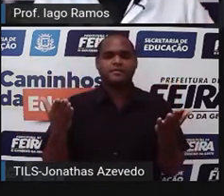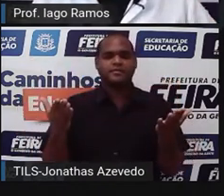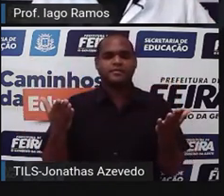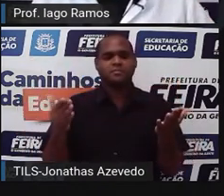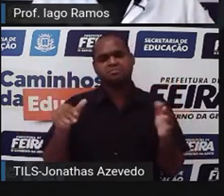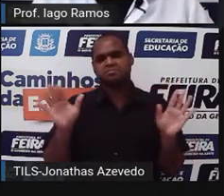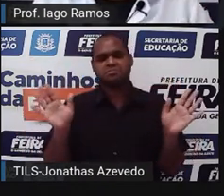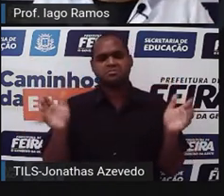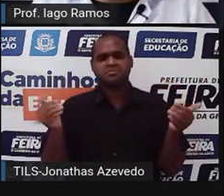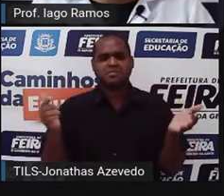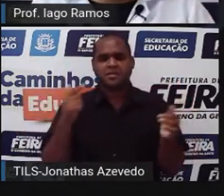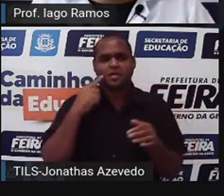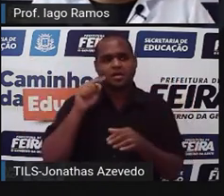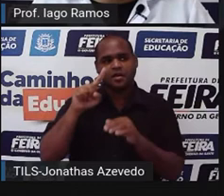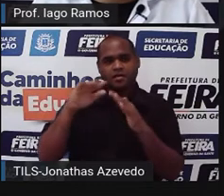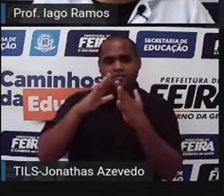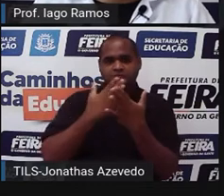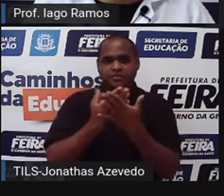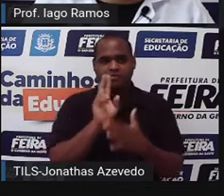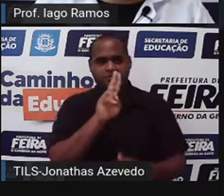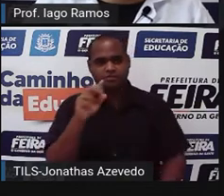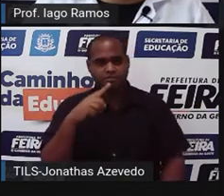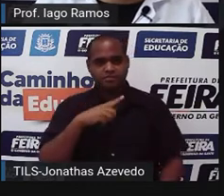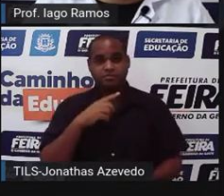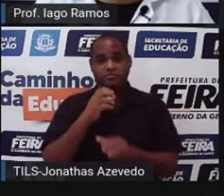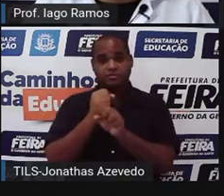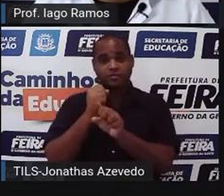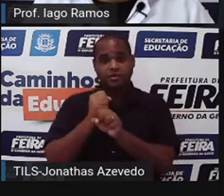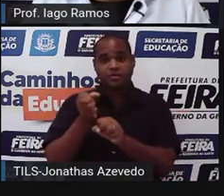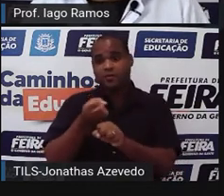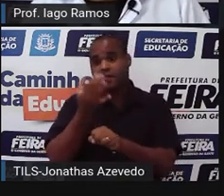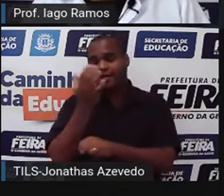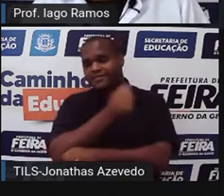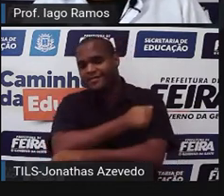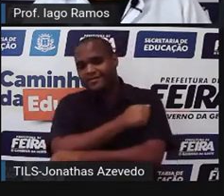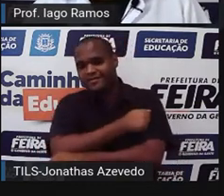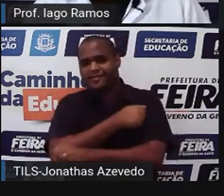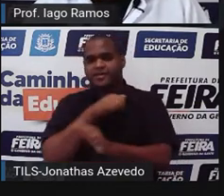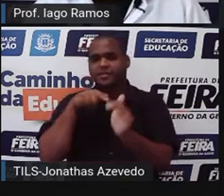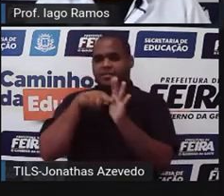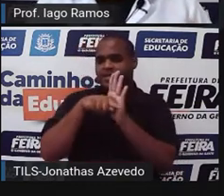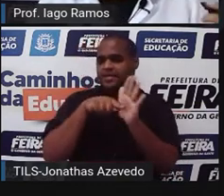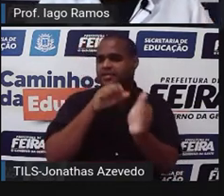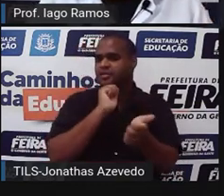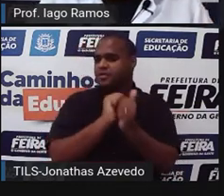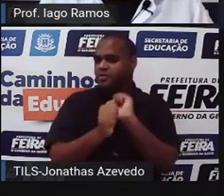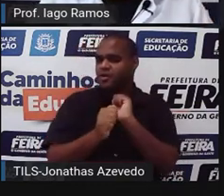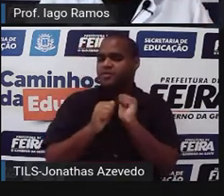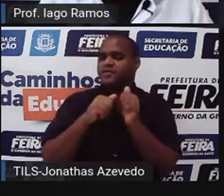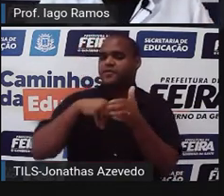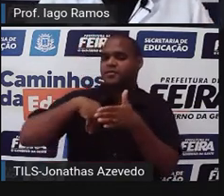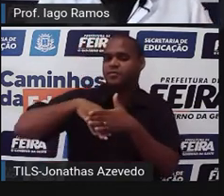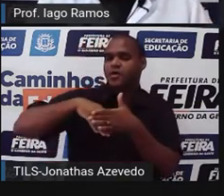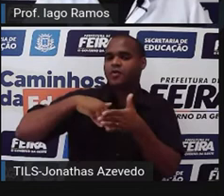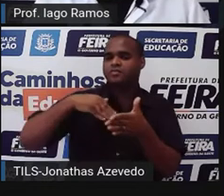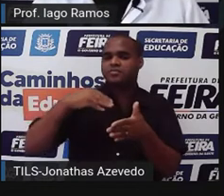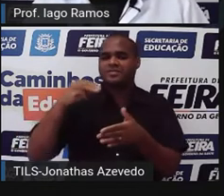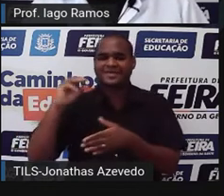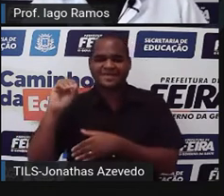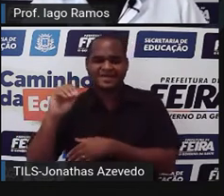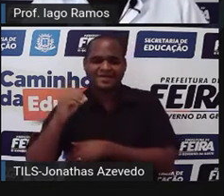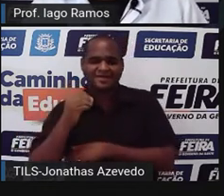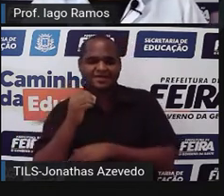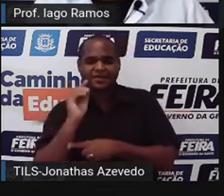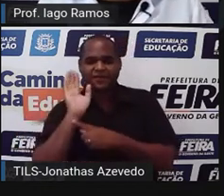Enfim, tem ali escola sem nome, quantidade de alunos, pesquisa, esportes, futebol 30, vôlei